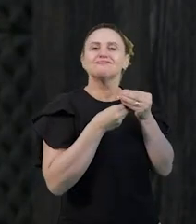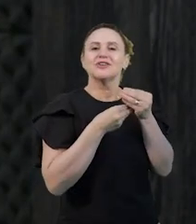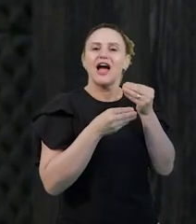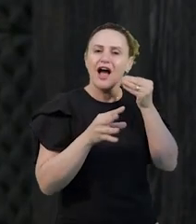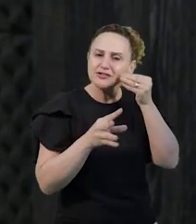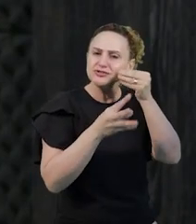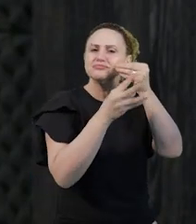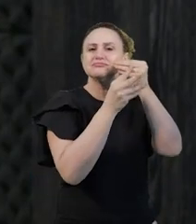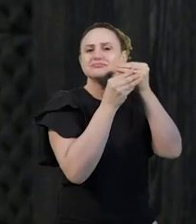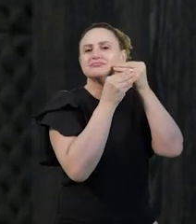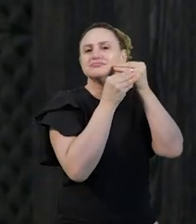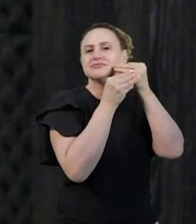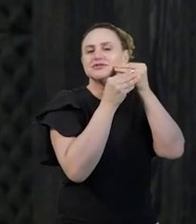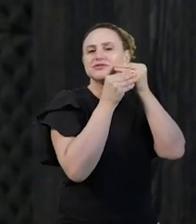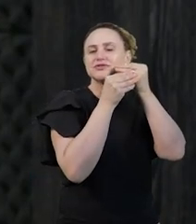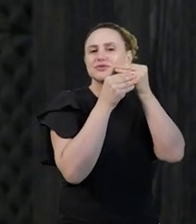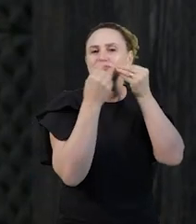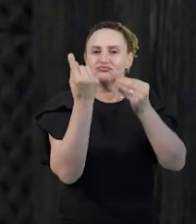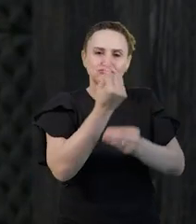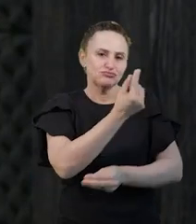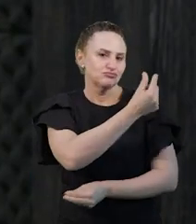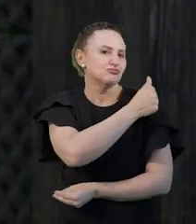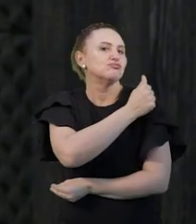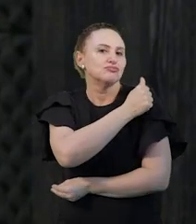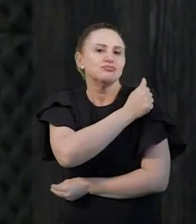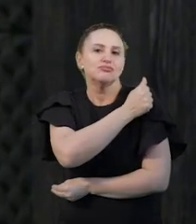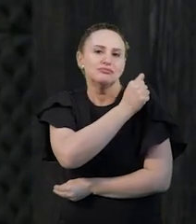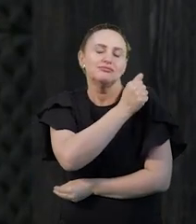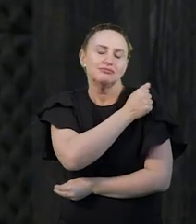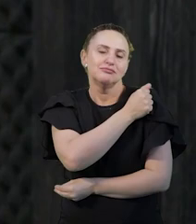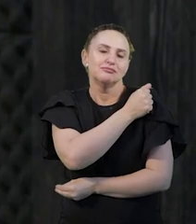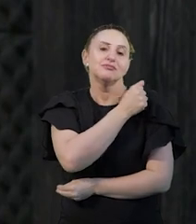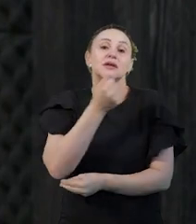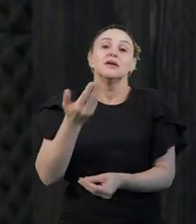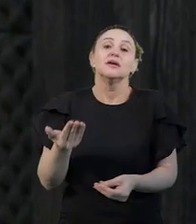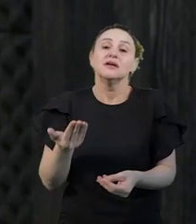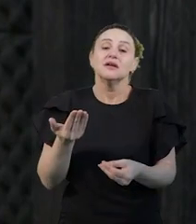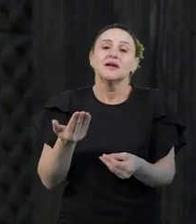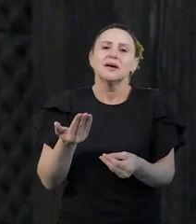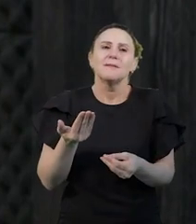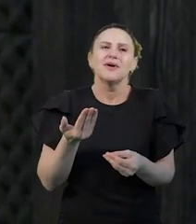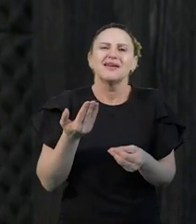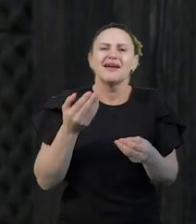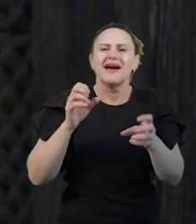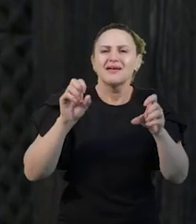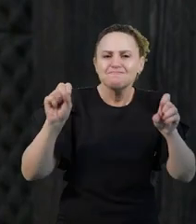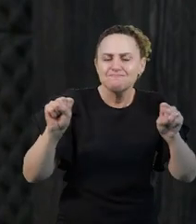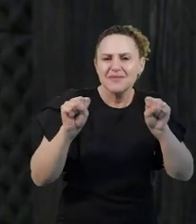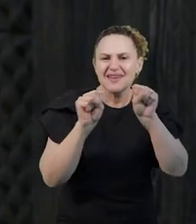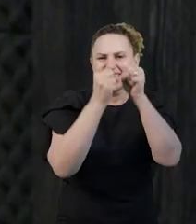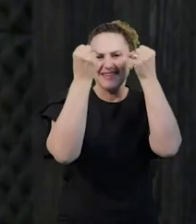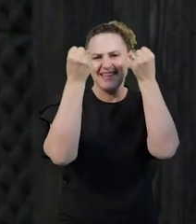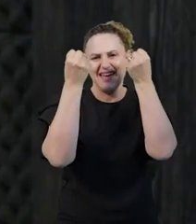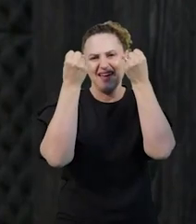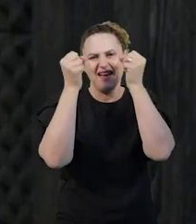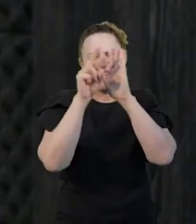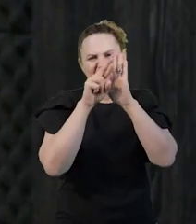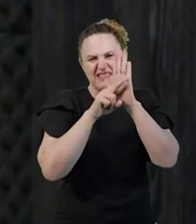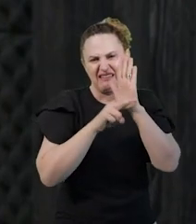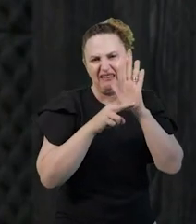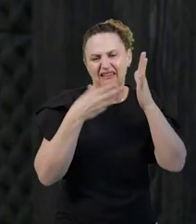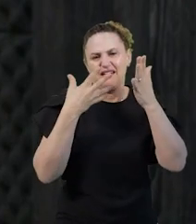estudantes, porque ela quebra um paradigma que se estabeleceu das ciências